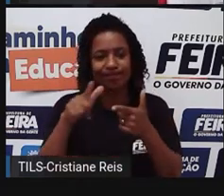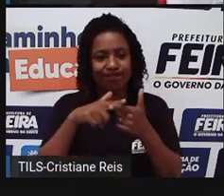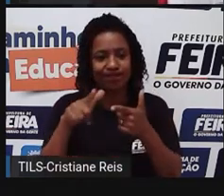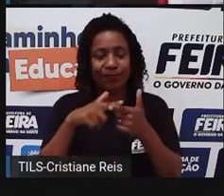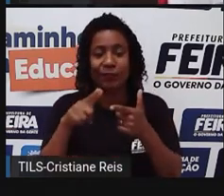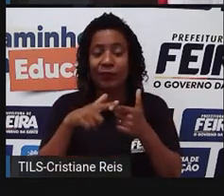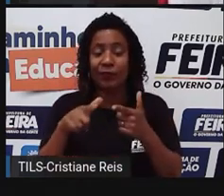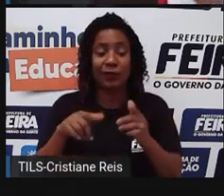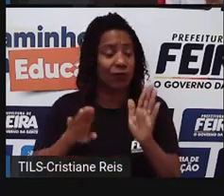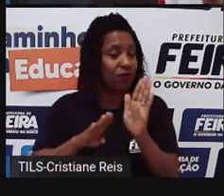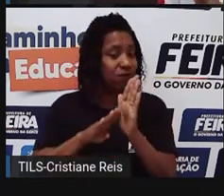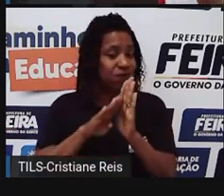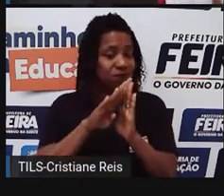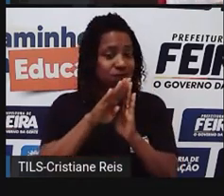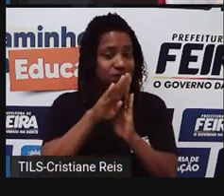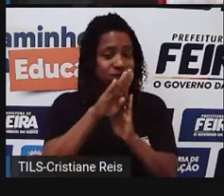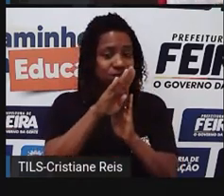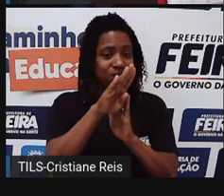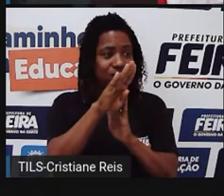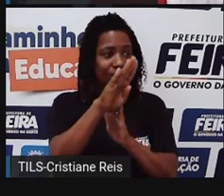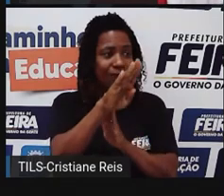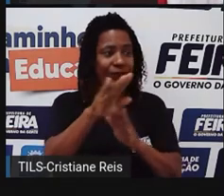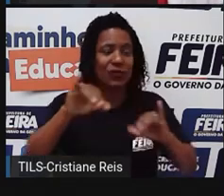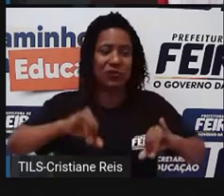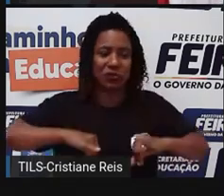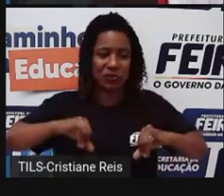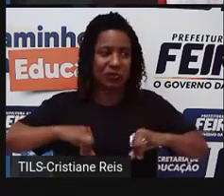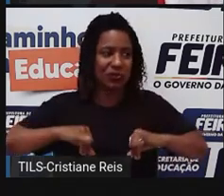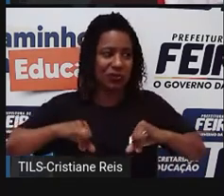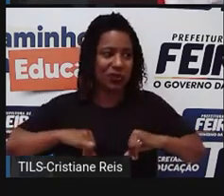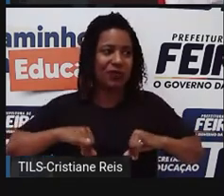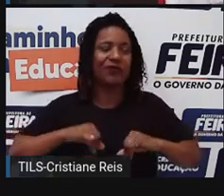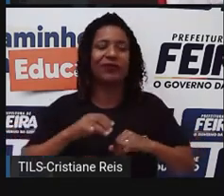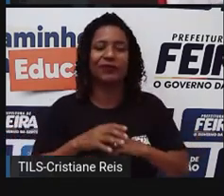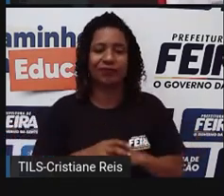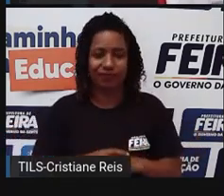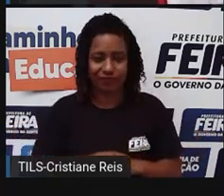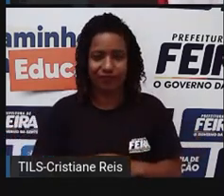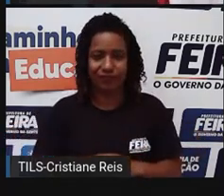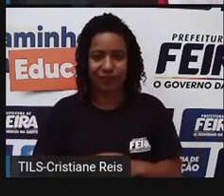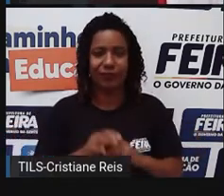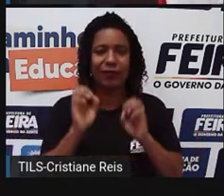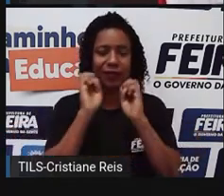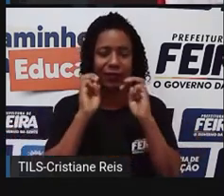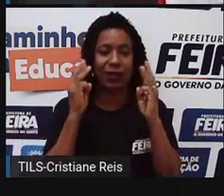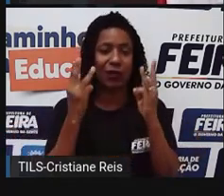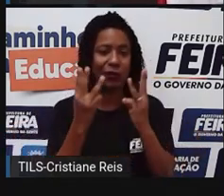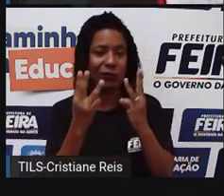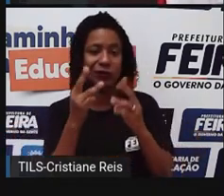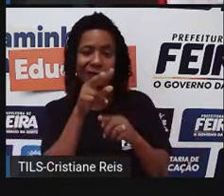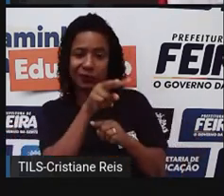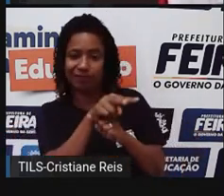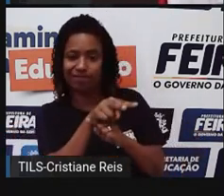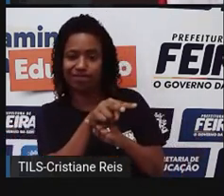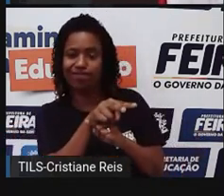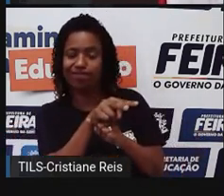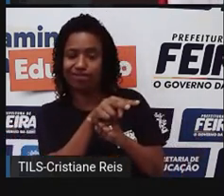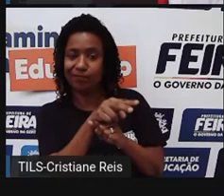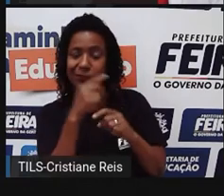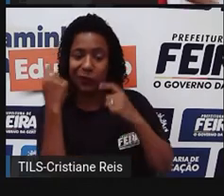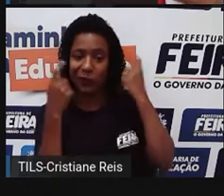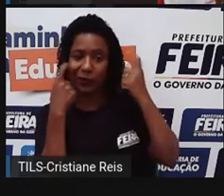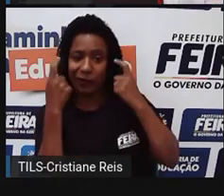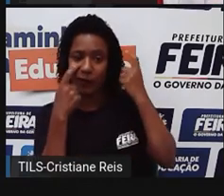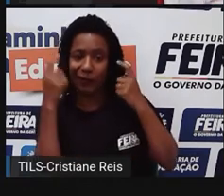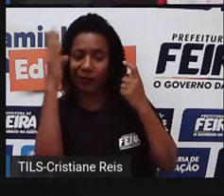muito altos, então ficou muito no olho, né, bora dizer assim, da ONU, mas até que baixou, né, esses índices agora, e com